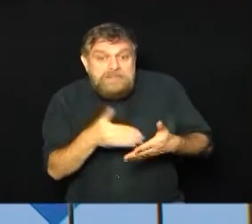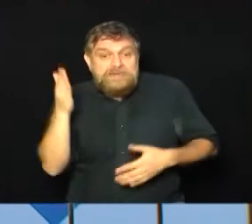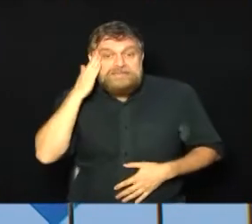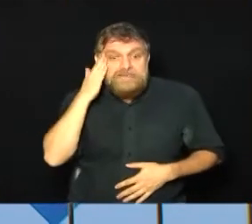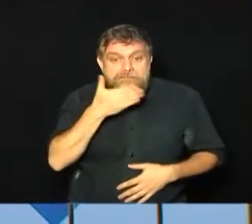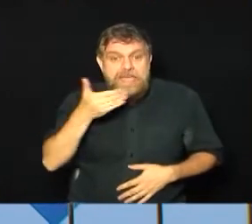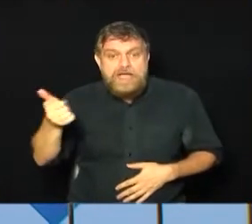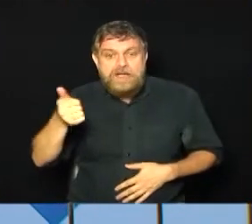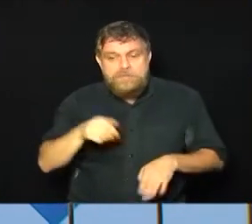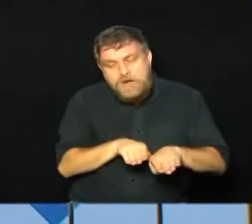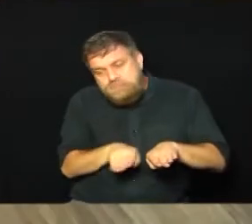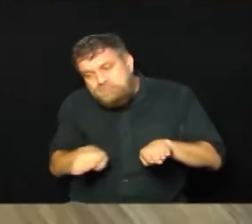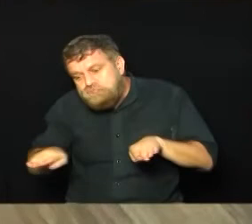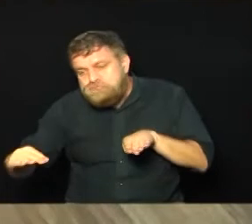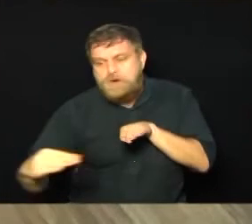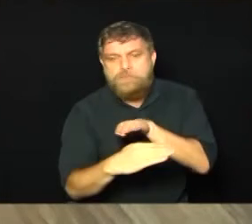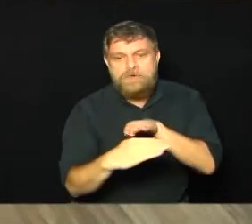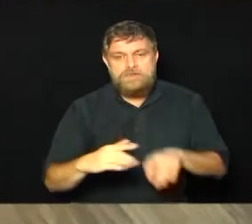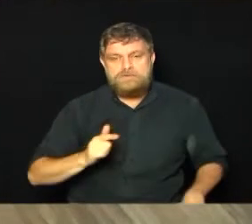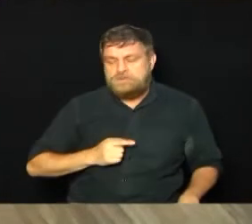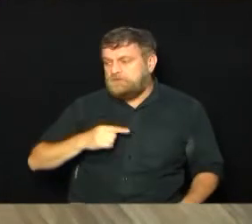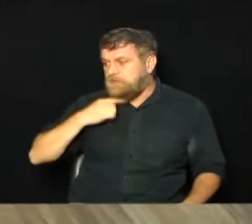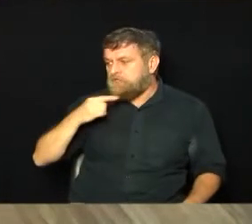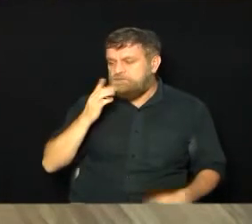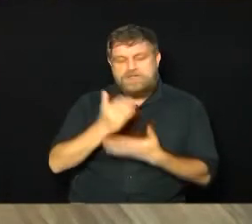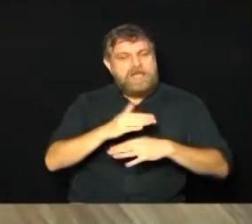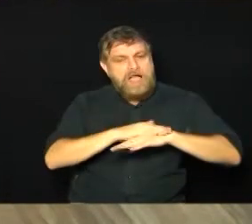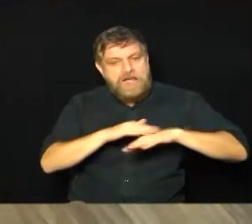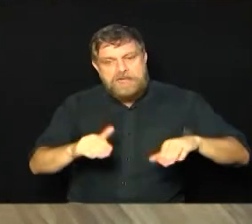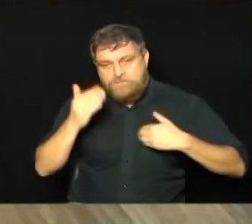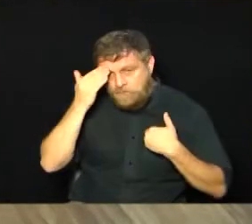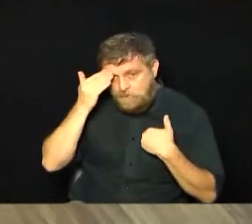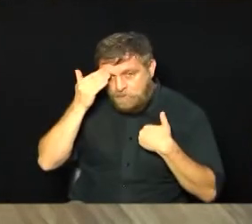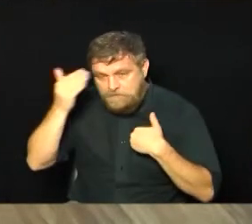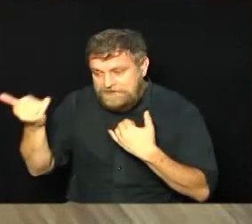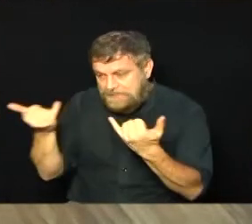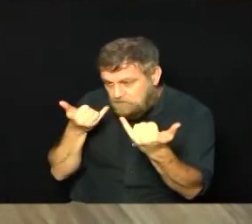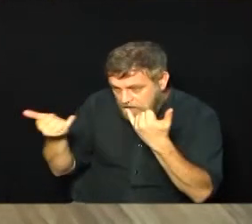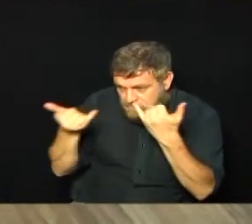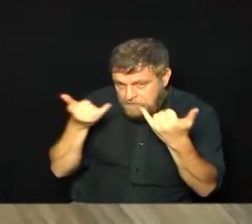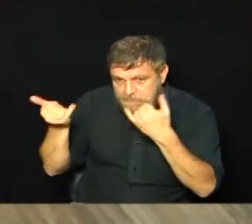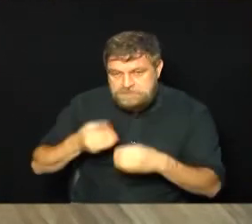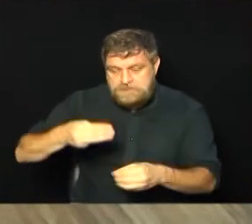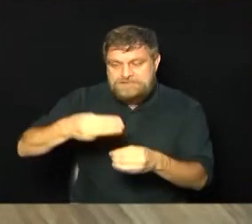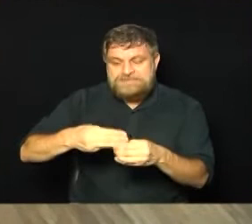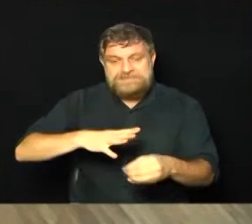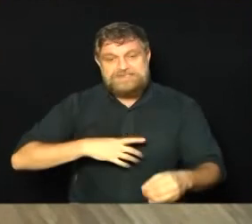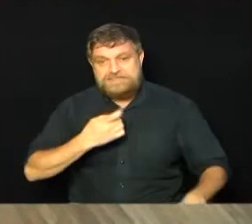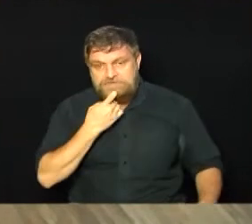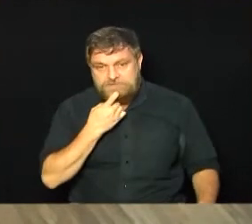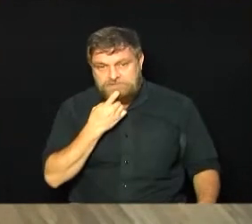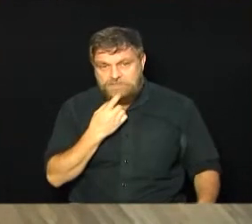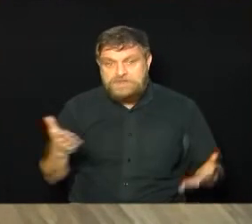tomar. Sem sombra de dúvidas. Muito obrigado, Vivi, por todas as informações aqui da notícia da Metrópole.